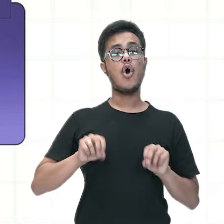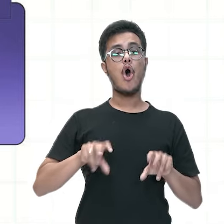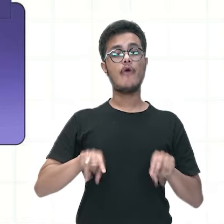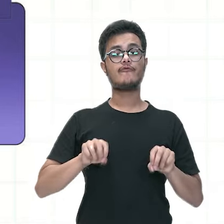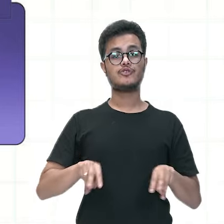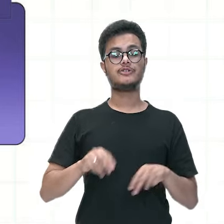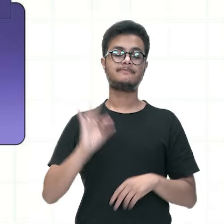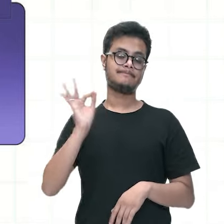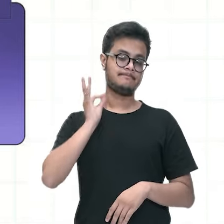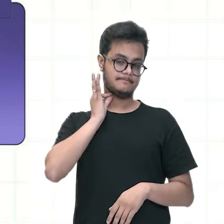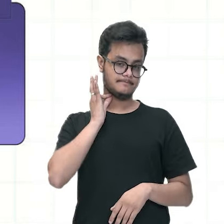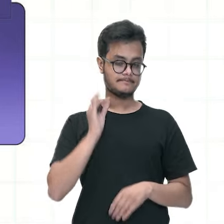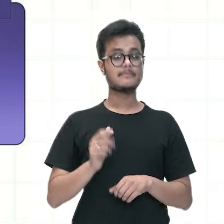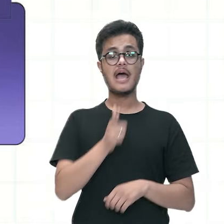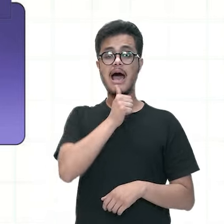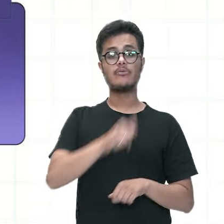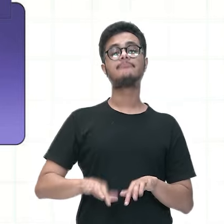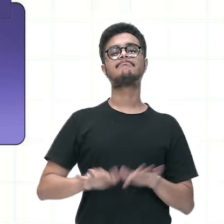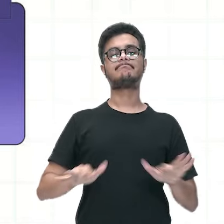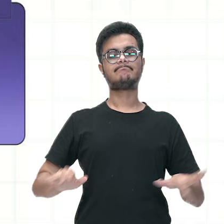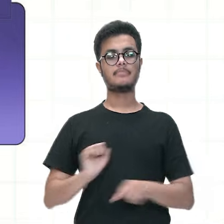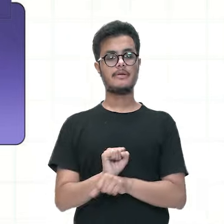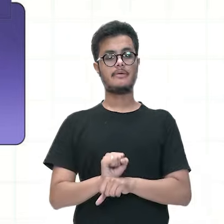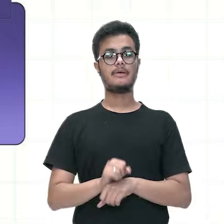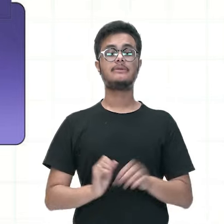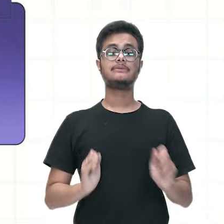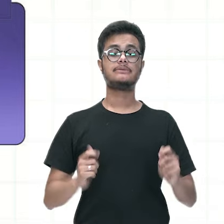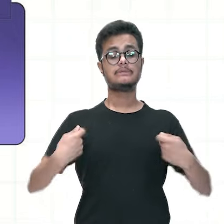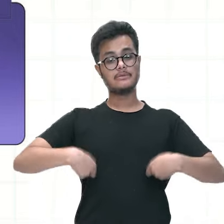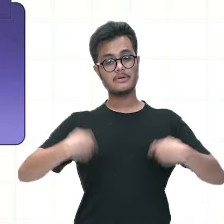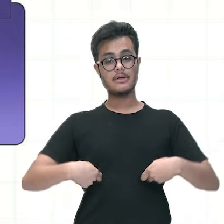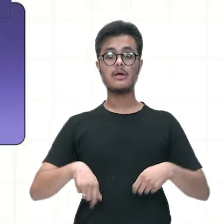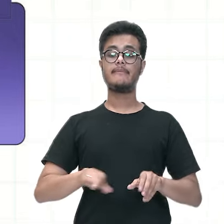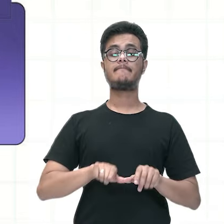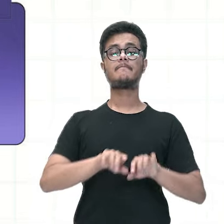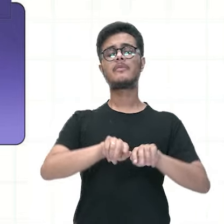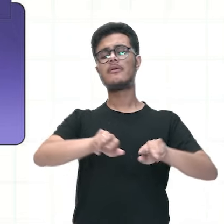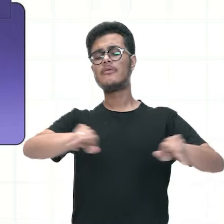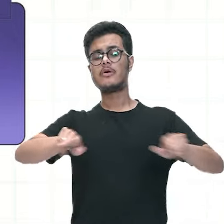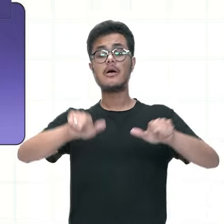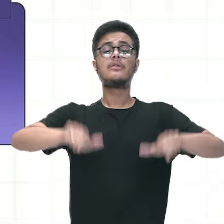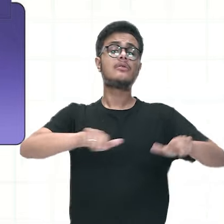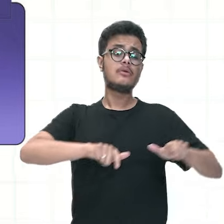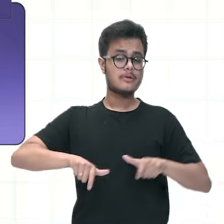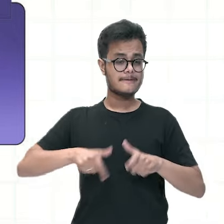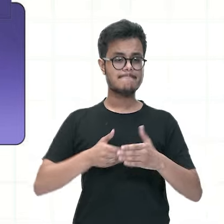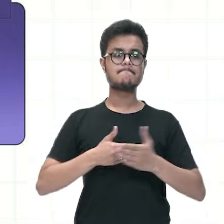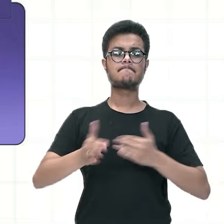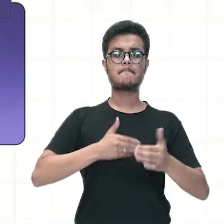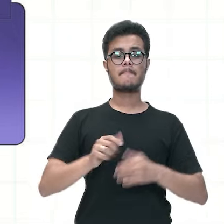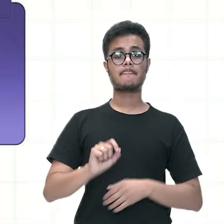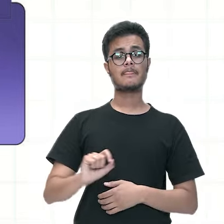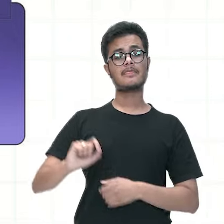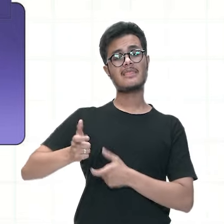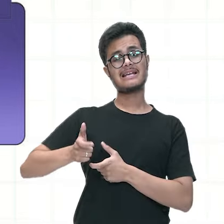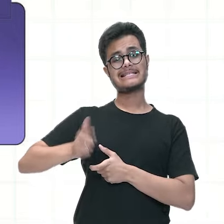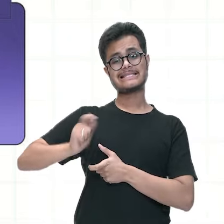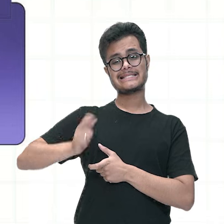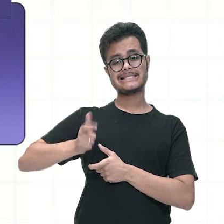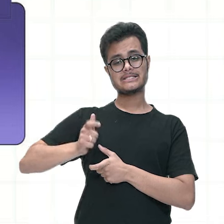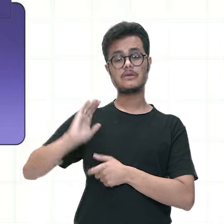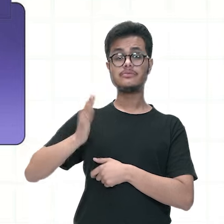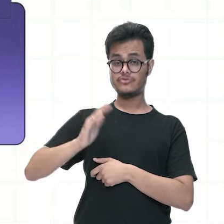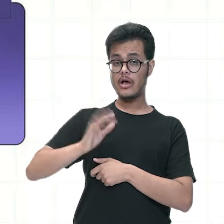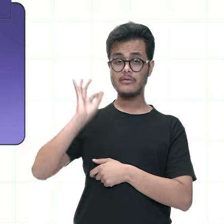seus ovos em água parada e essa água parada ela pode estar em qualquer ambiente uma tampinha de garrafa ela é